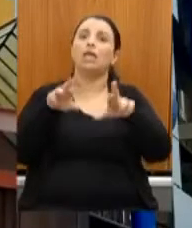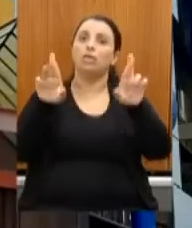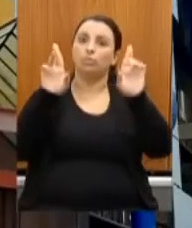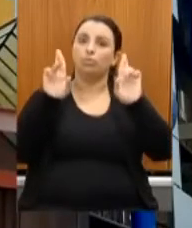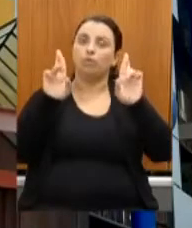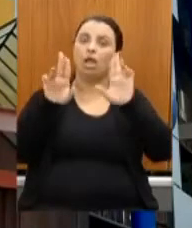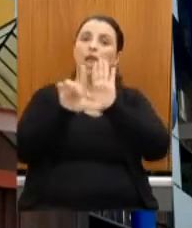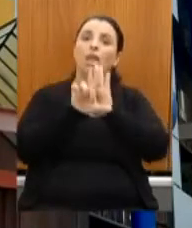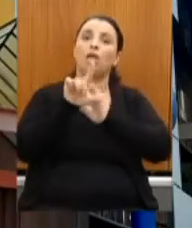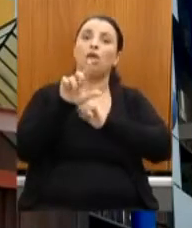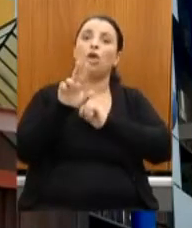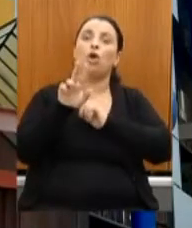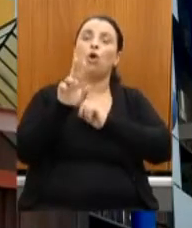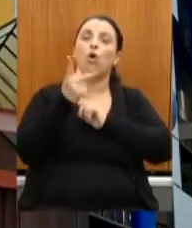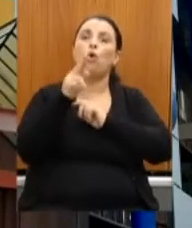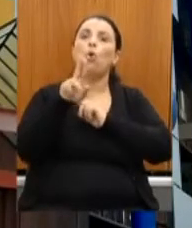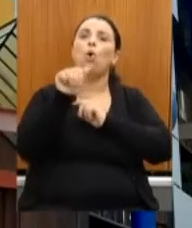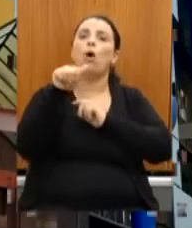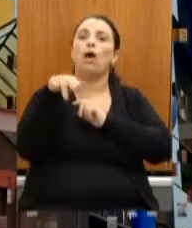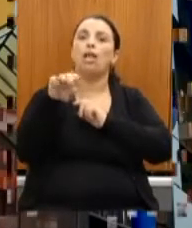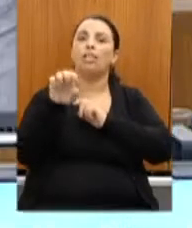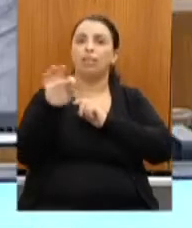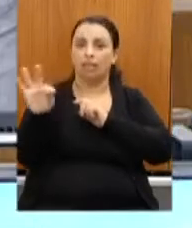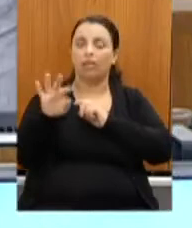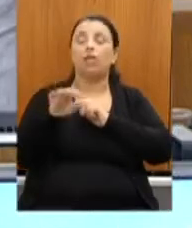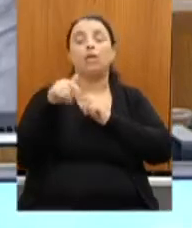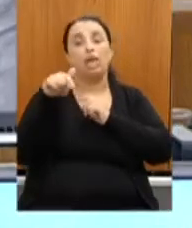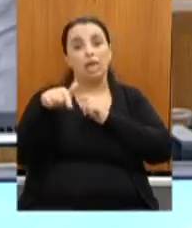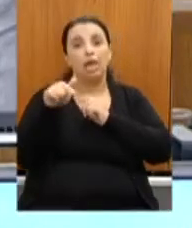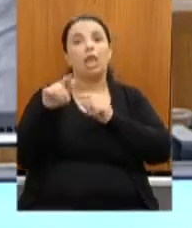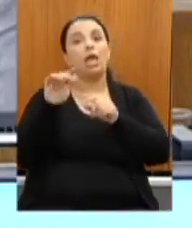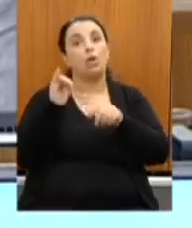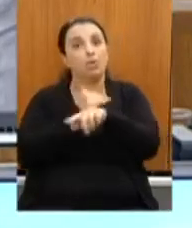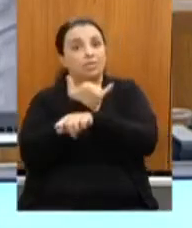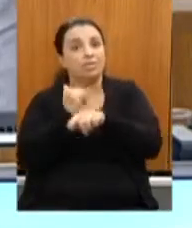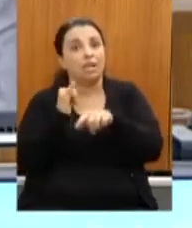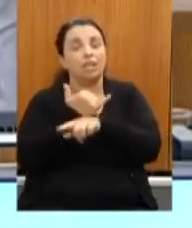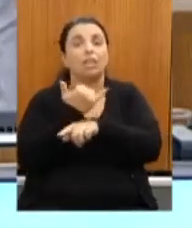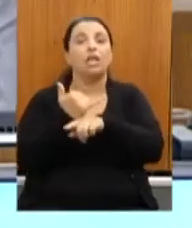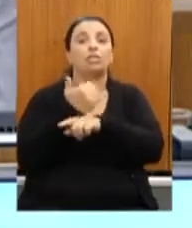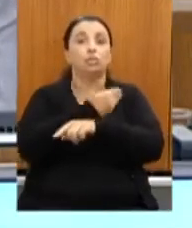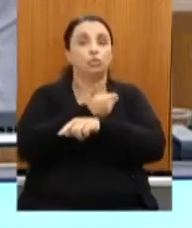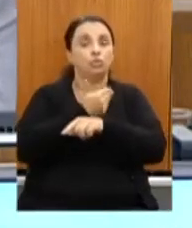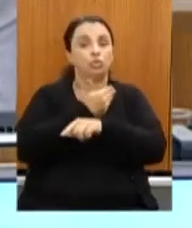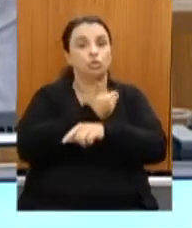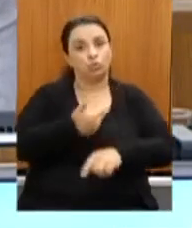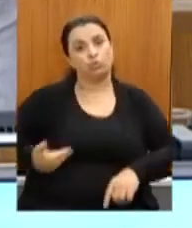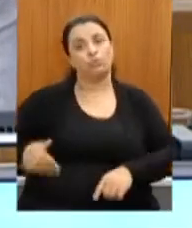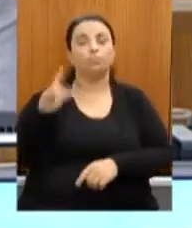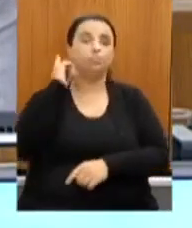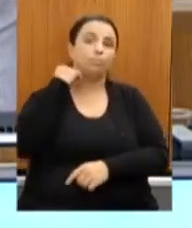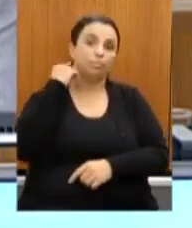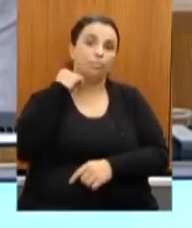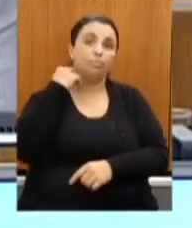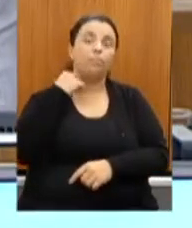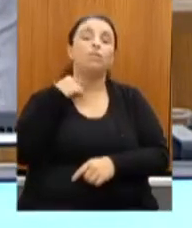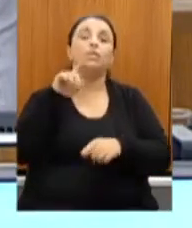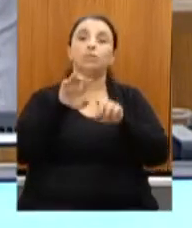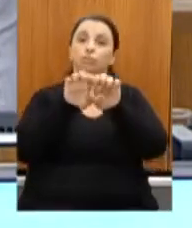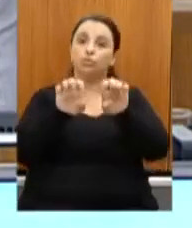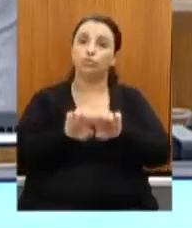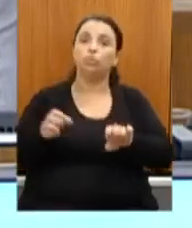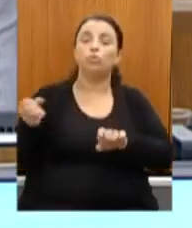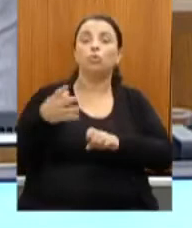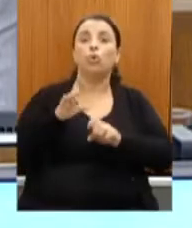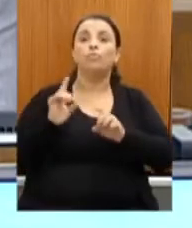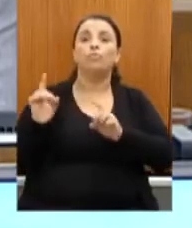importante estratégia do governo de Minas para a estruturação desse novo circuito. A